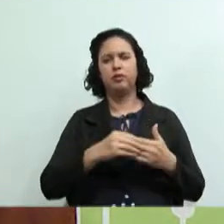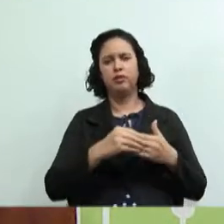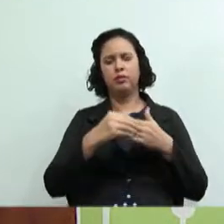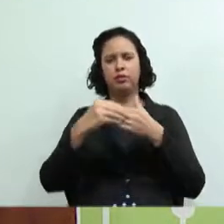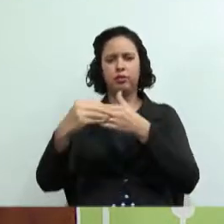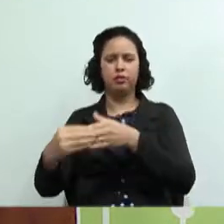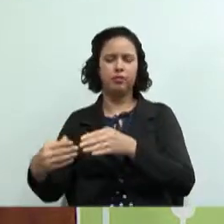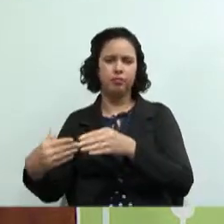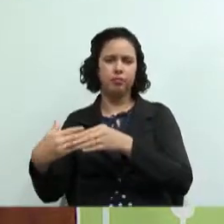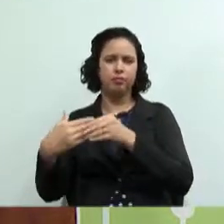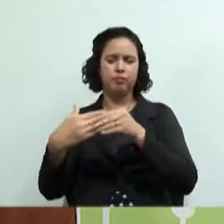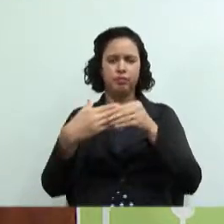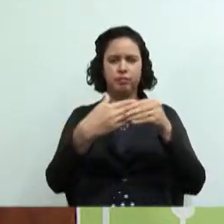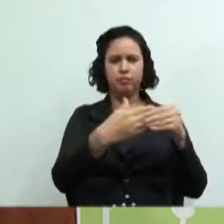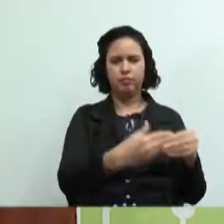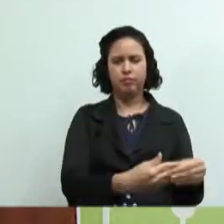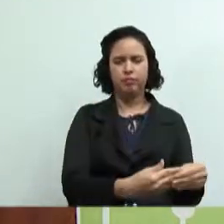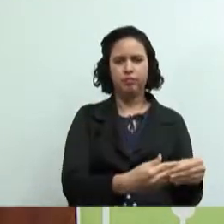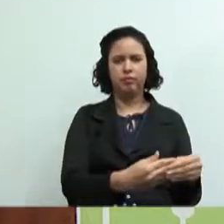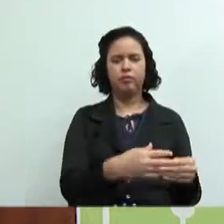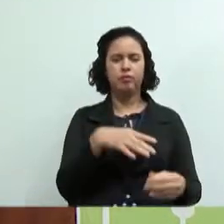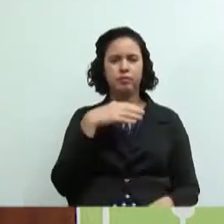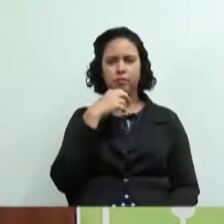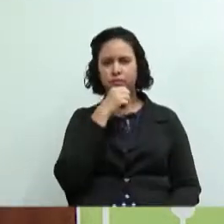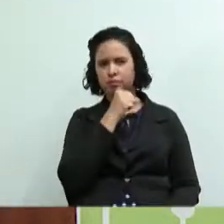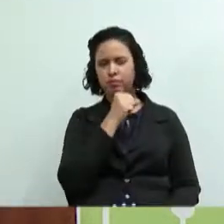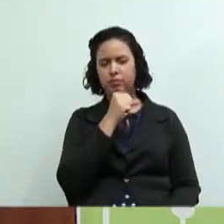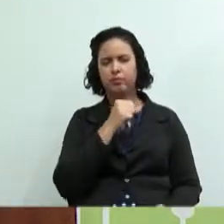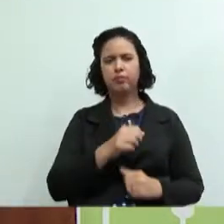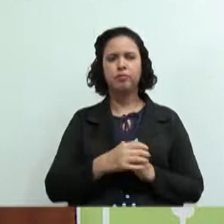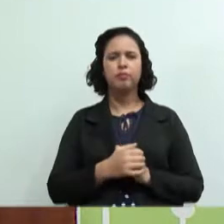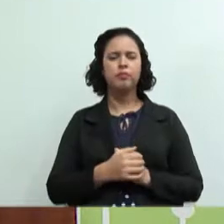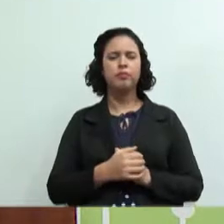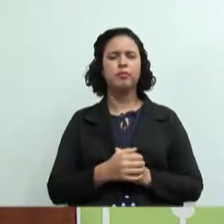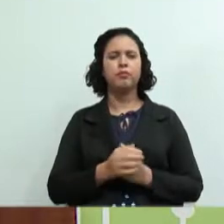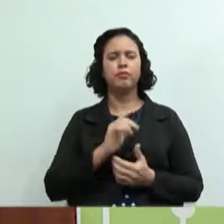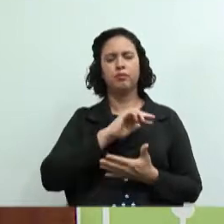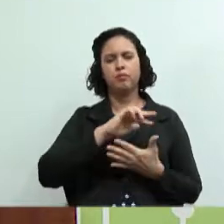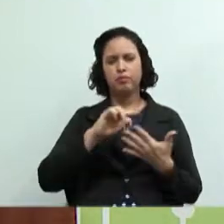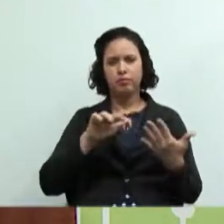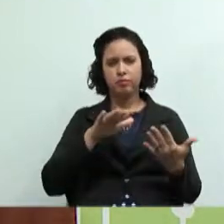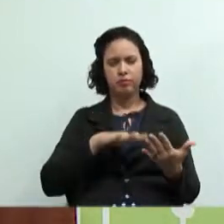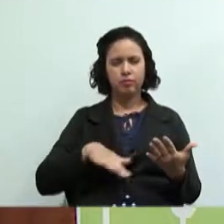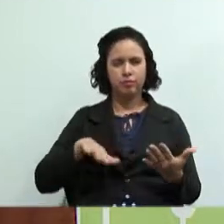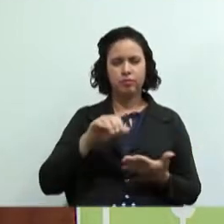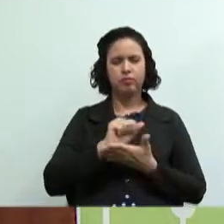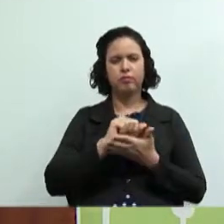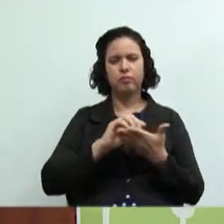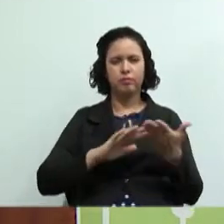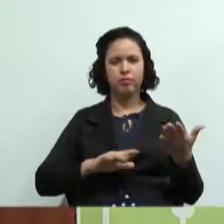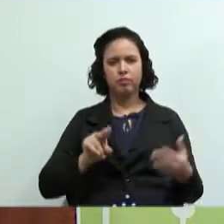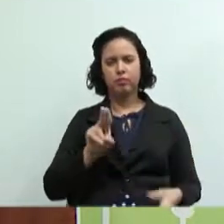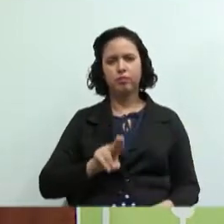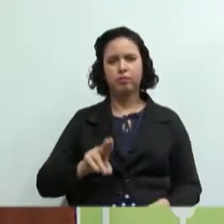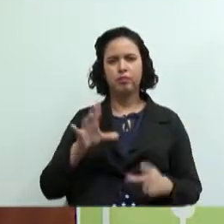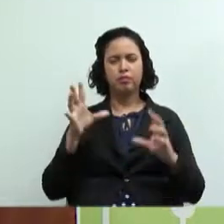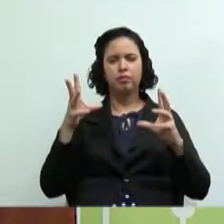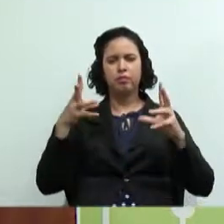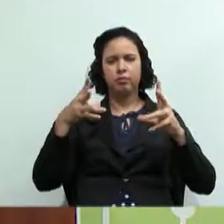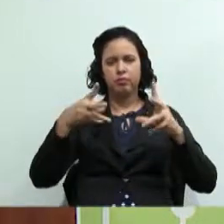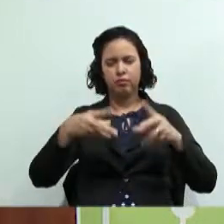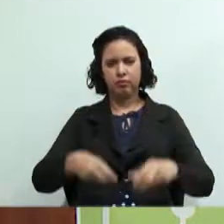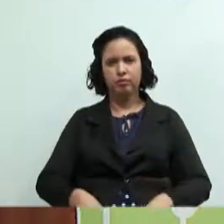entrega que seja uma entrega expressa mais rápida então diversos ramos de atividade utilizados por todas as